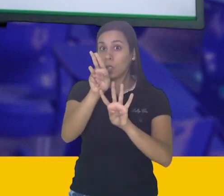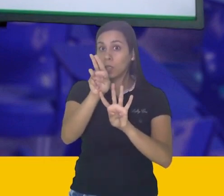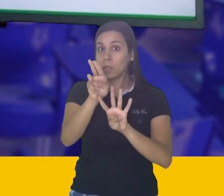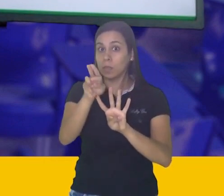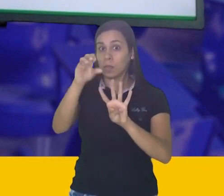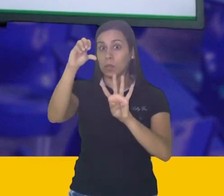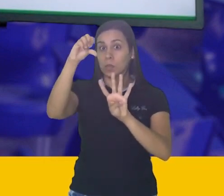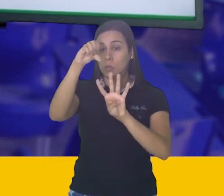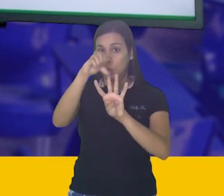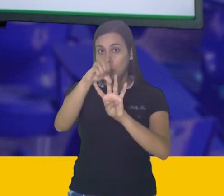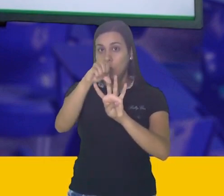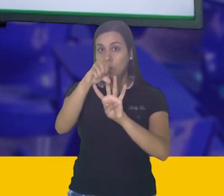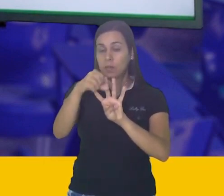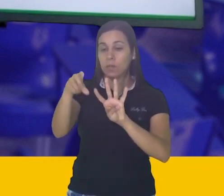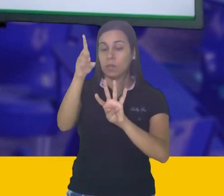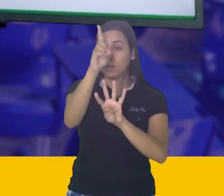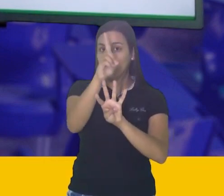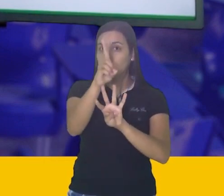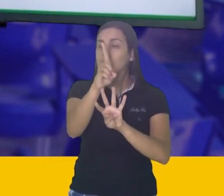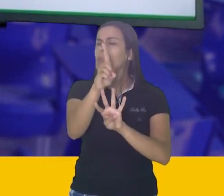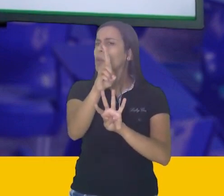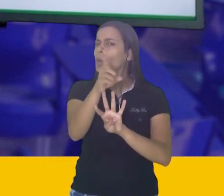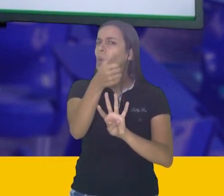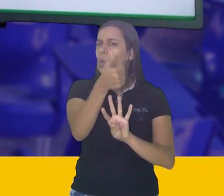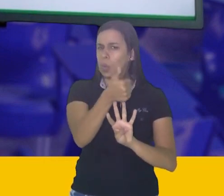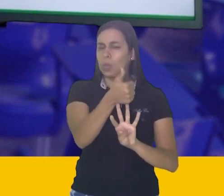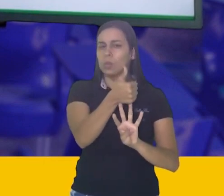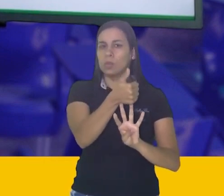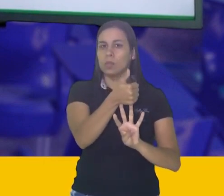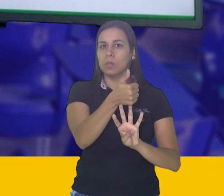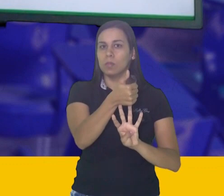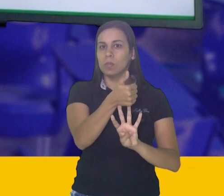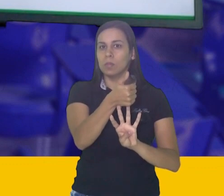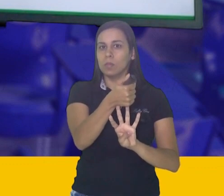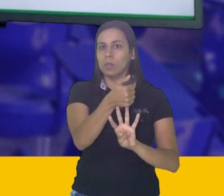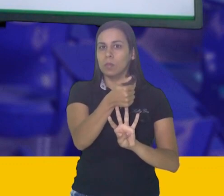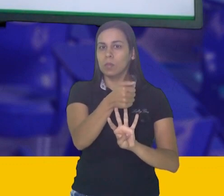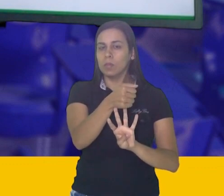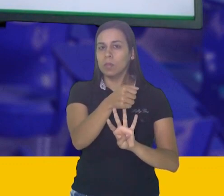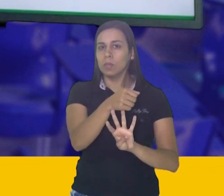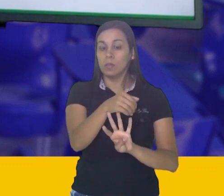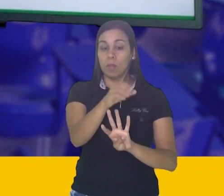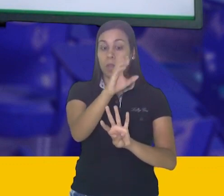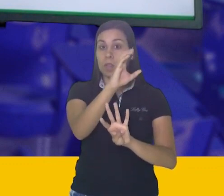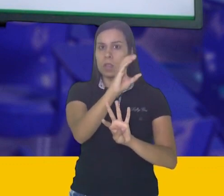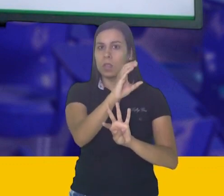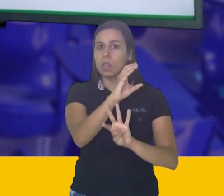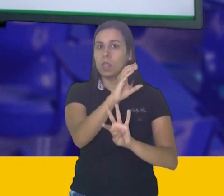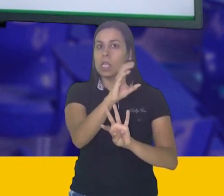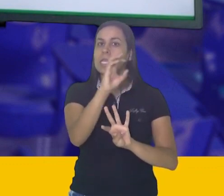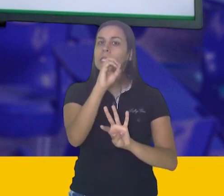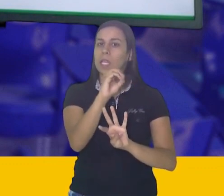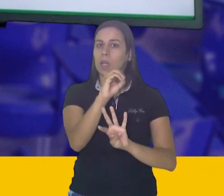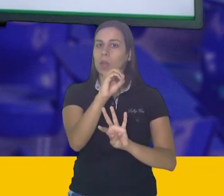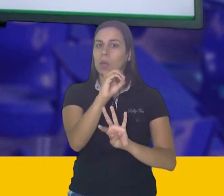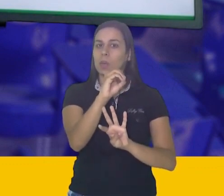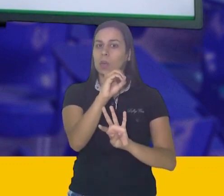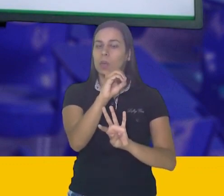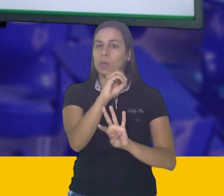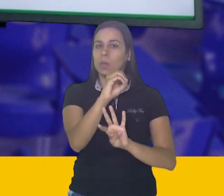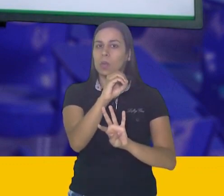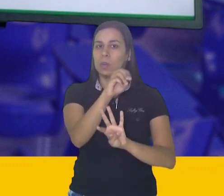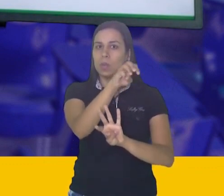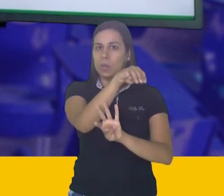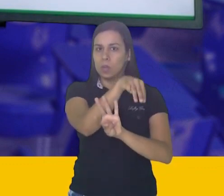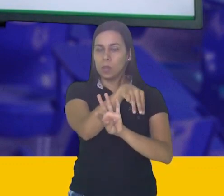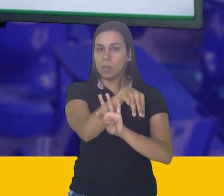número 9. Na ordem da dezena, nós teremos 1. Na centena, nós teremos 0. E